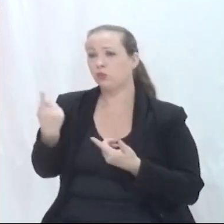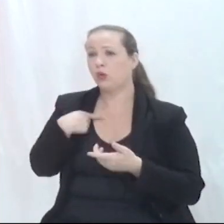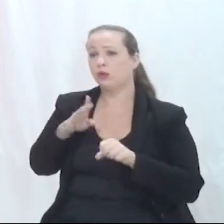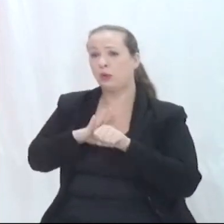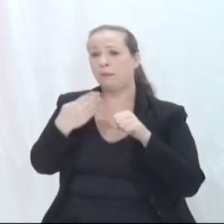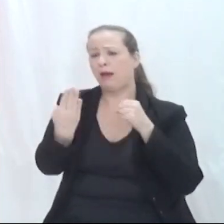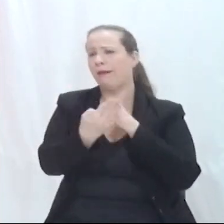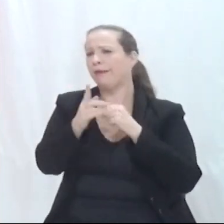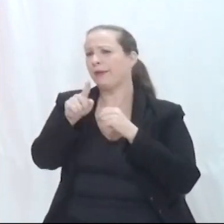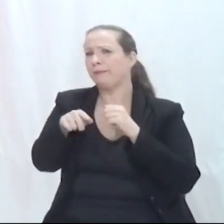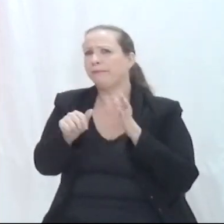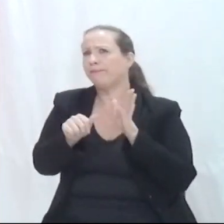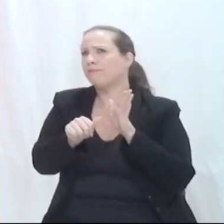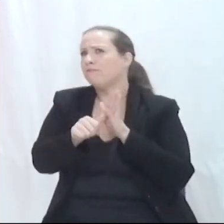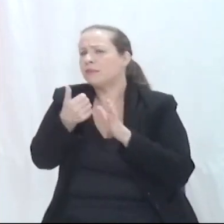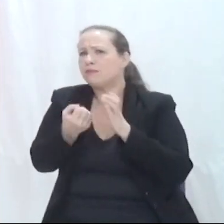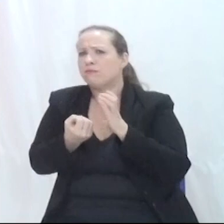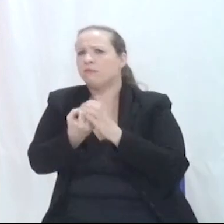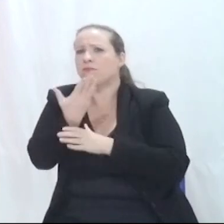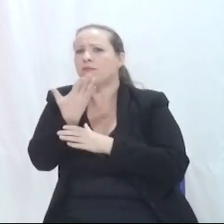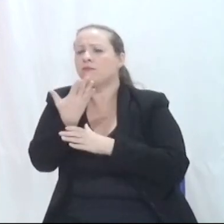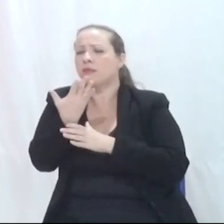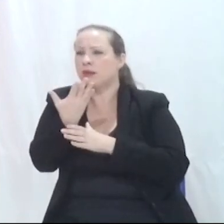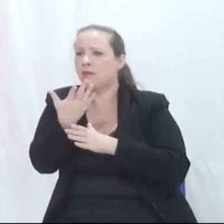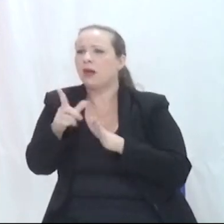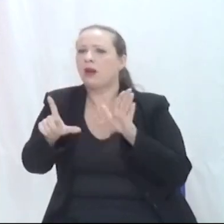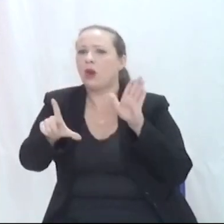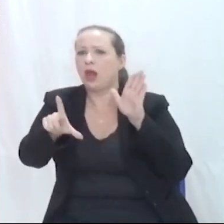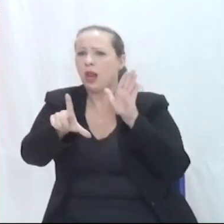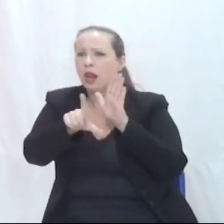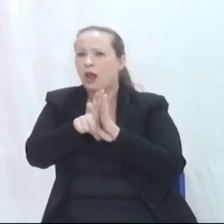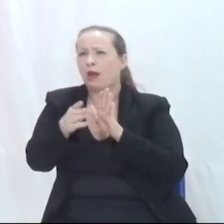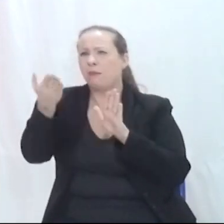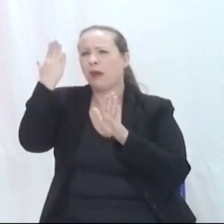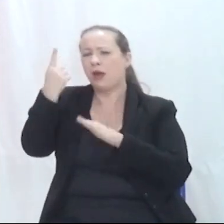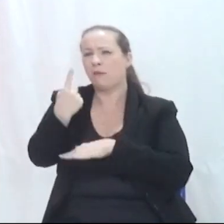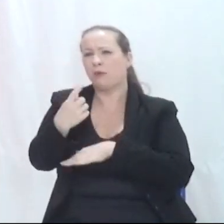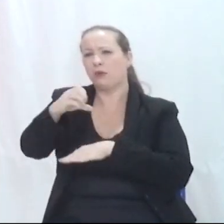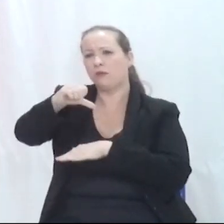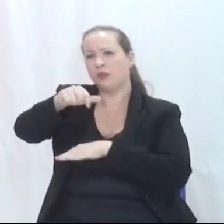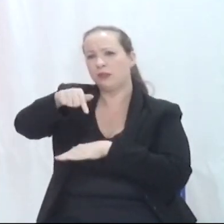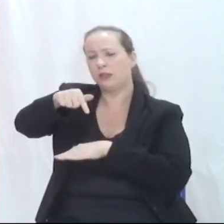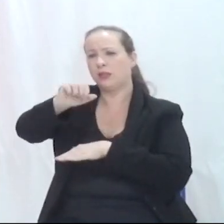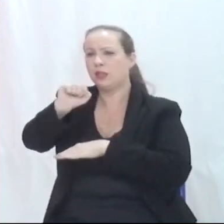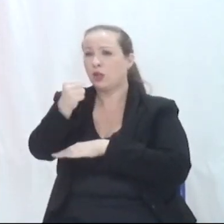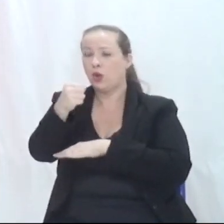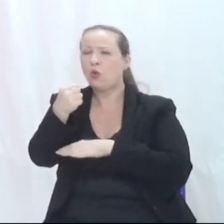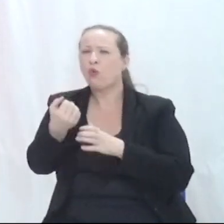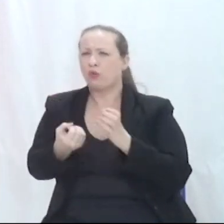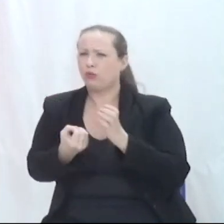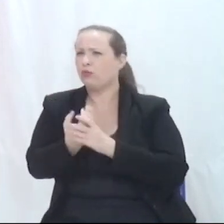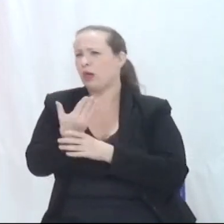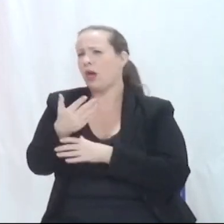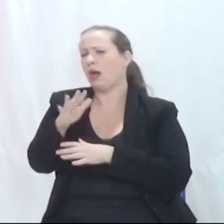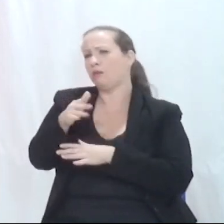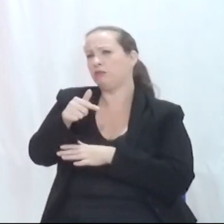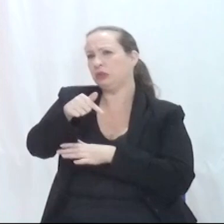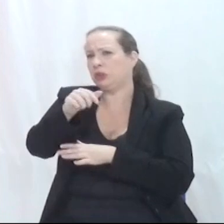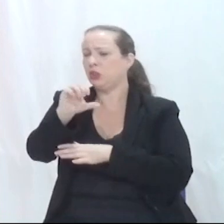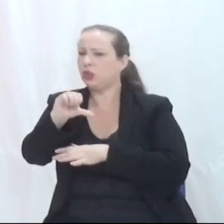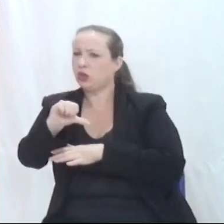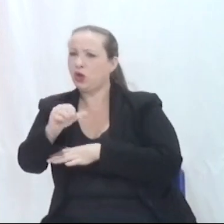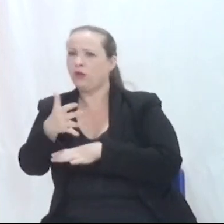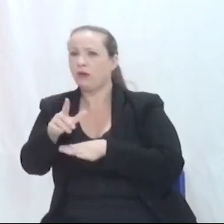foi um dos primeiros que foi criado por lei. Ele foi criado em 1978 ou 79. Uma das primeiras